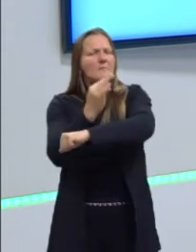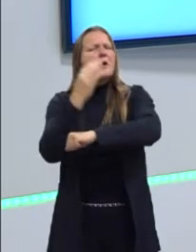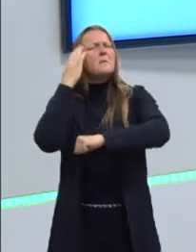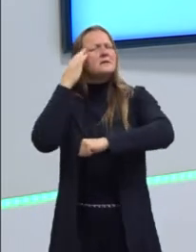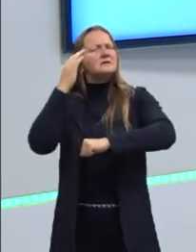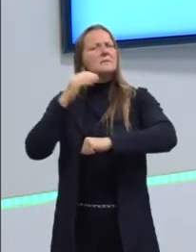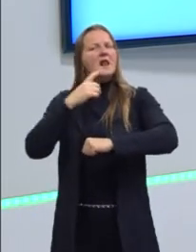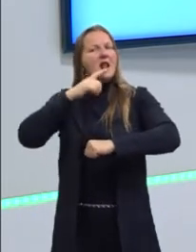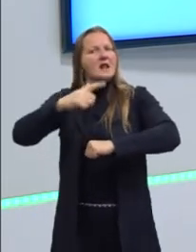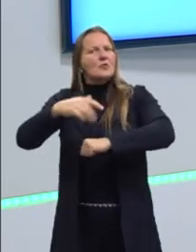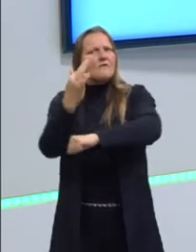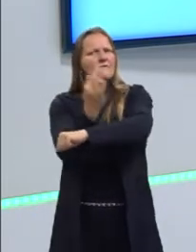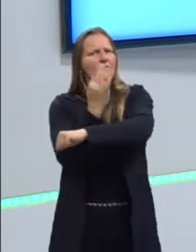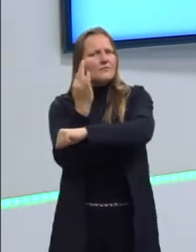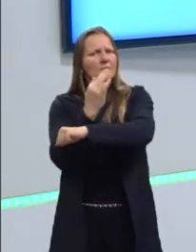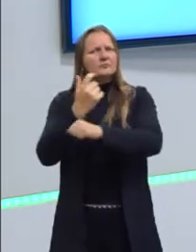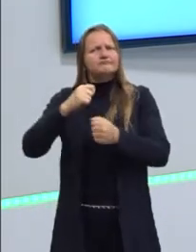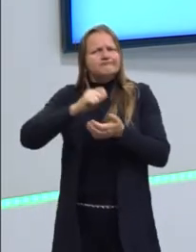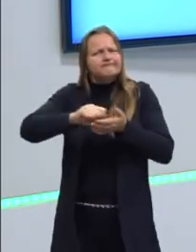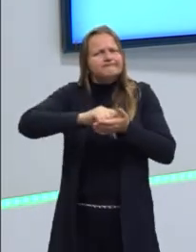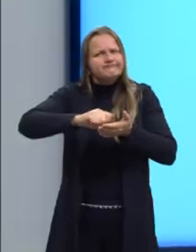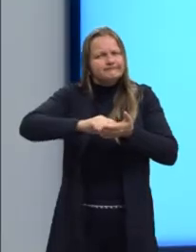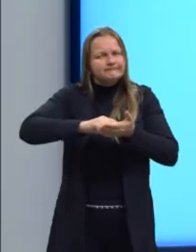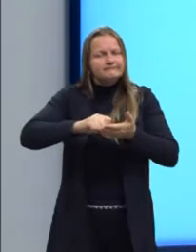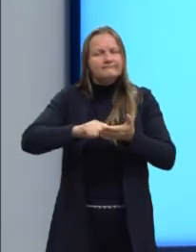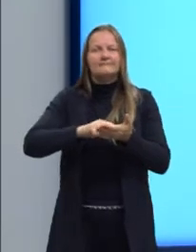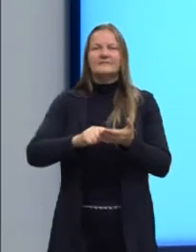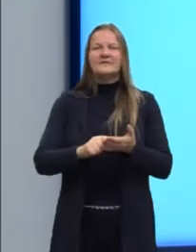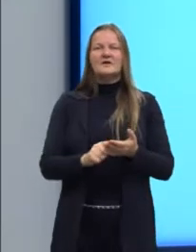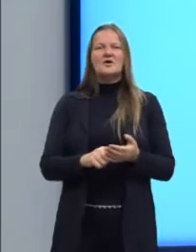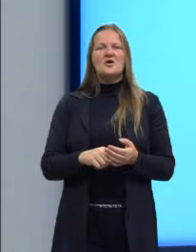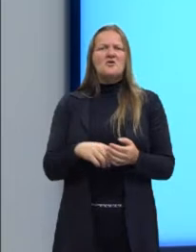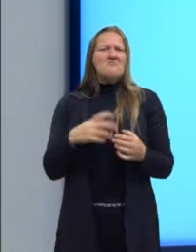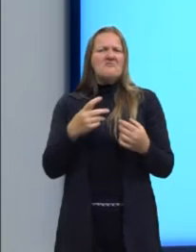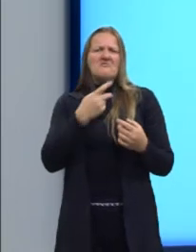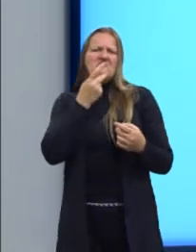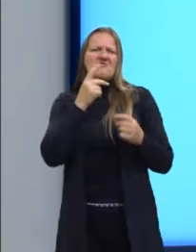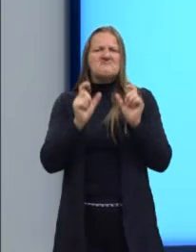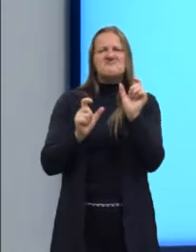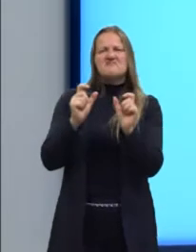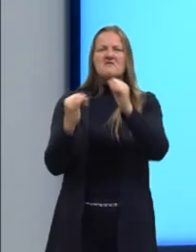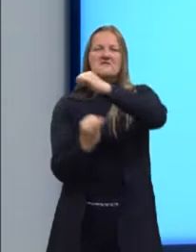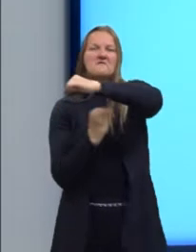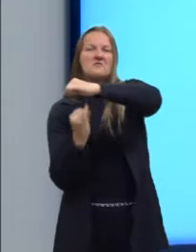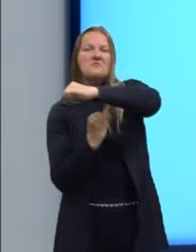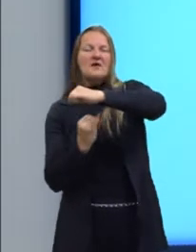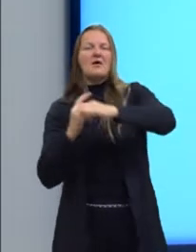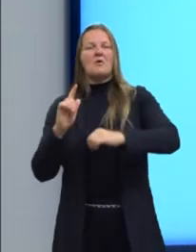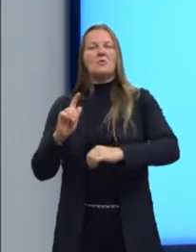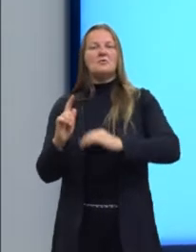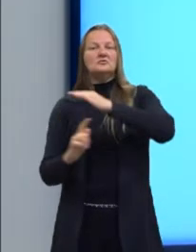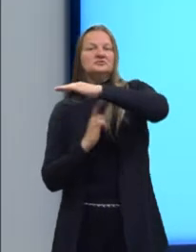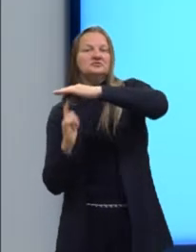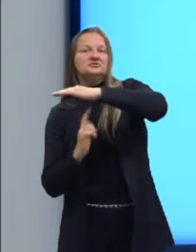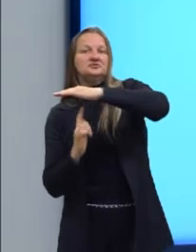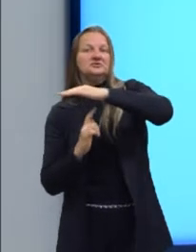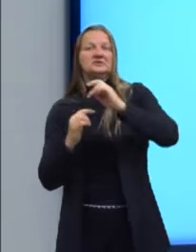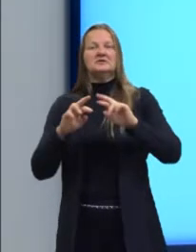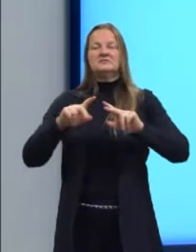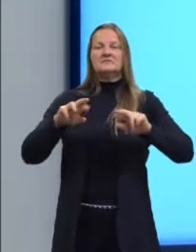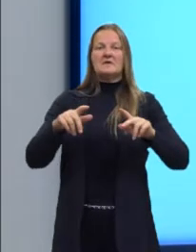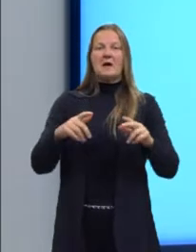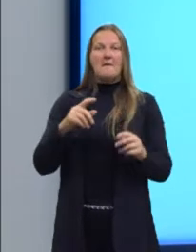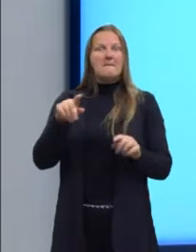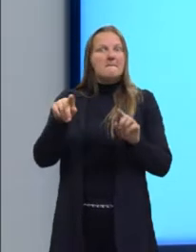Então, já pressupõe que a gente não pode usar coloquialismo, linguagem informal, gírias e expressões que são